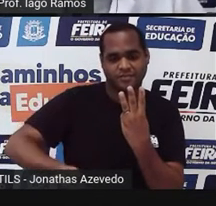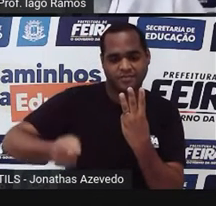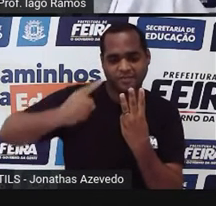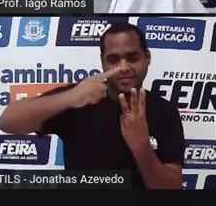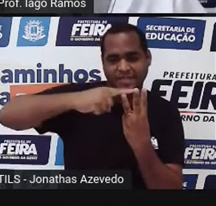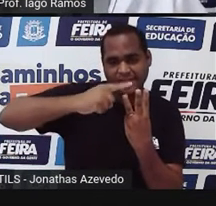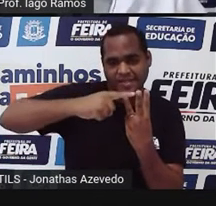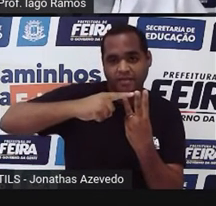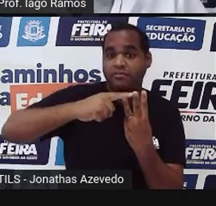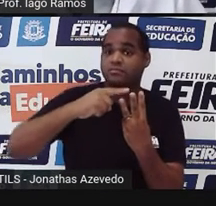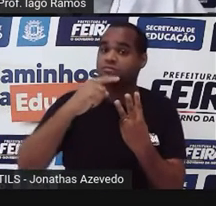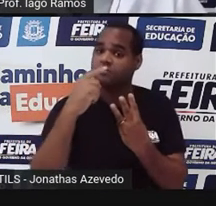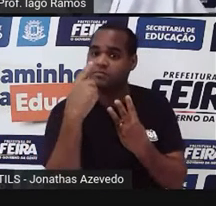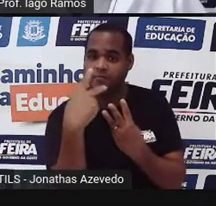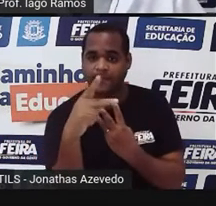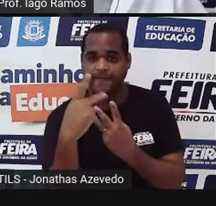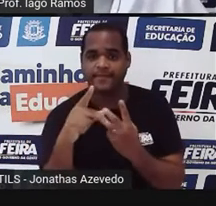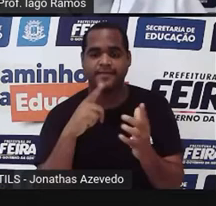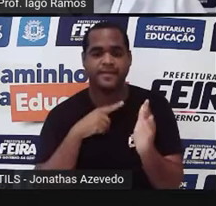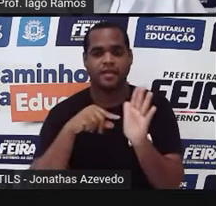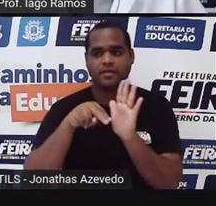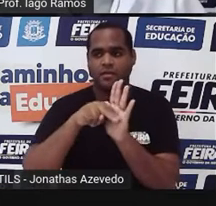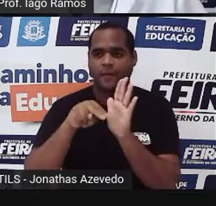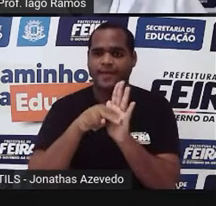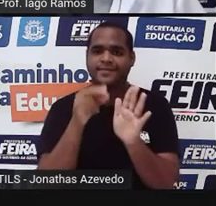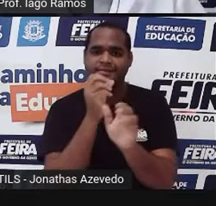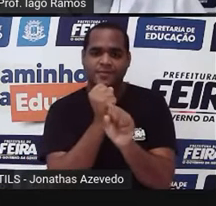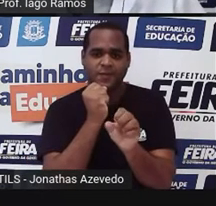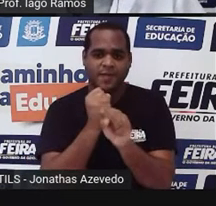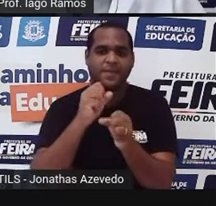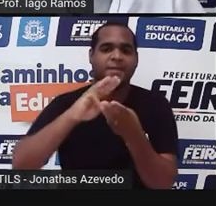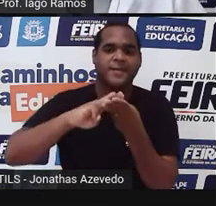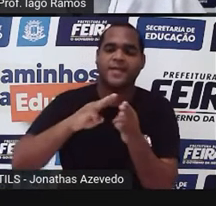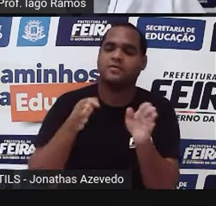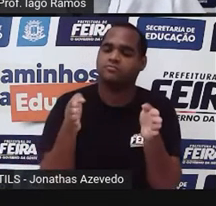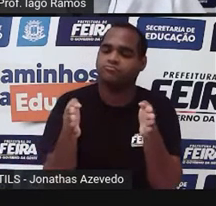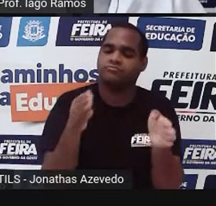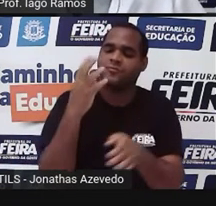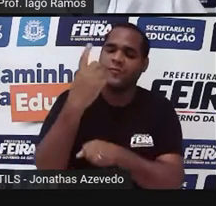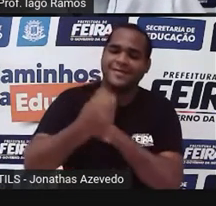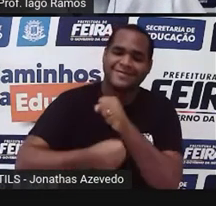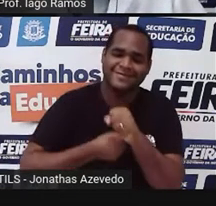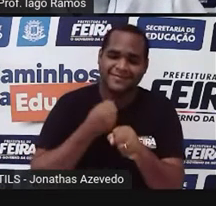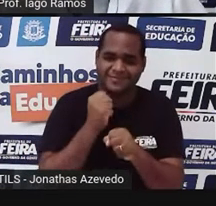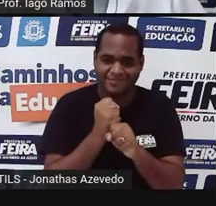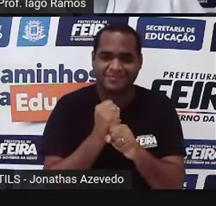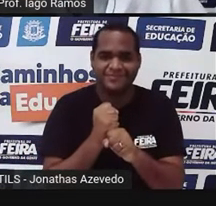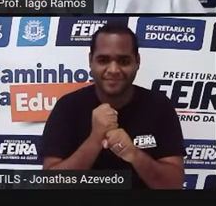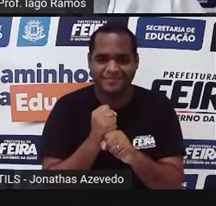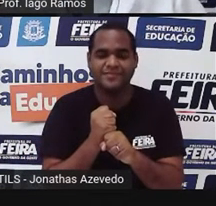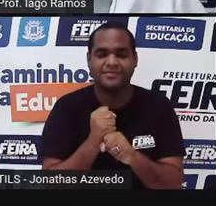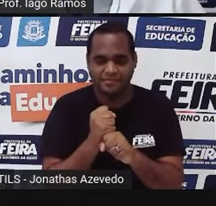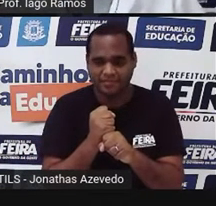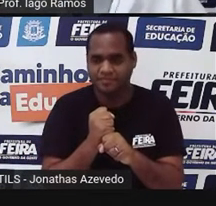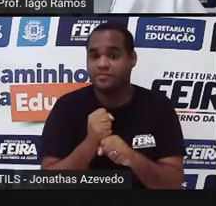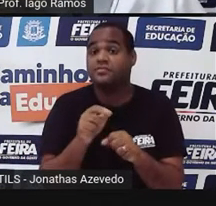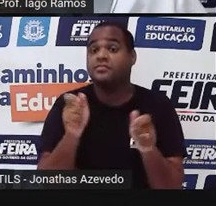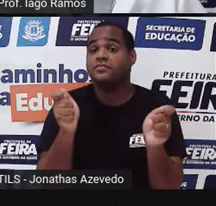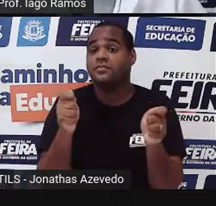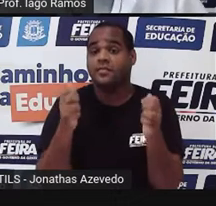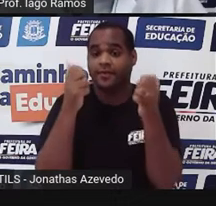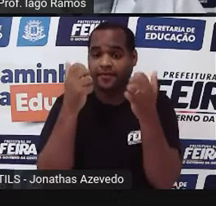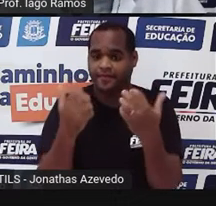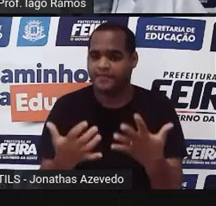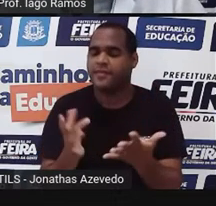As suas notas em matemática durante o ano. Certo? E aqui eu estou considerando